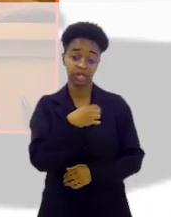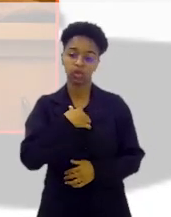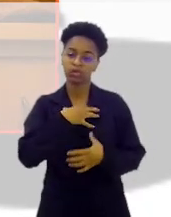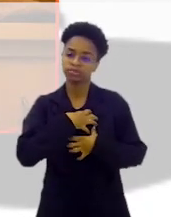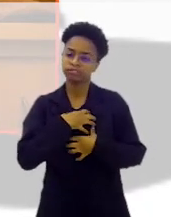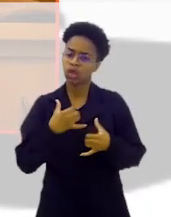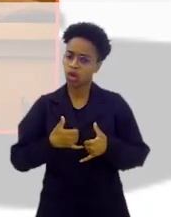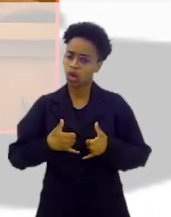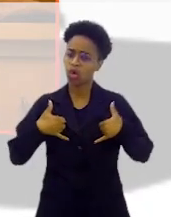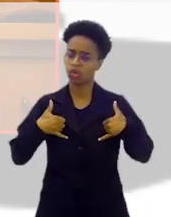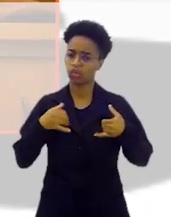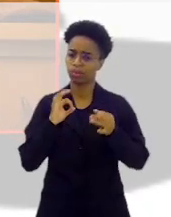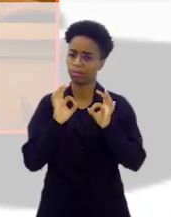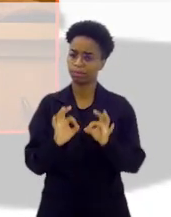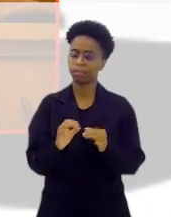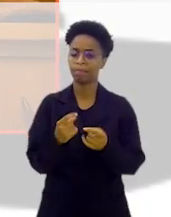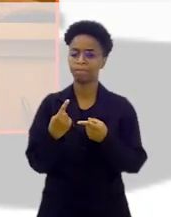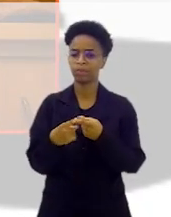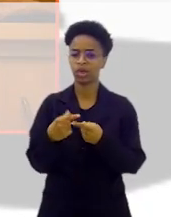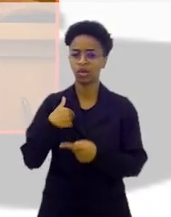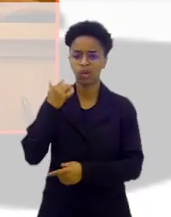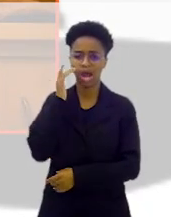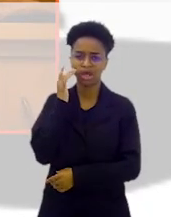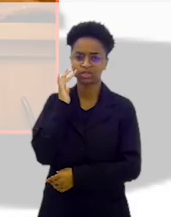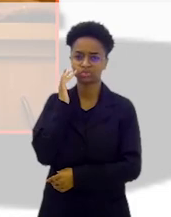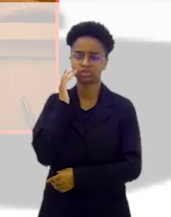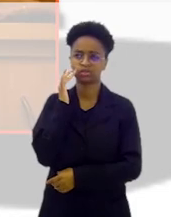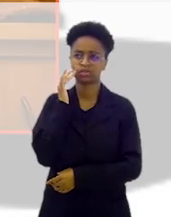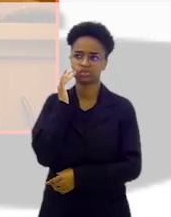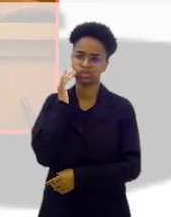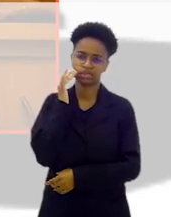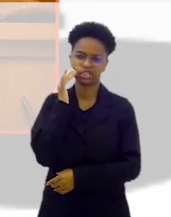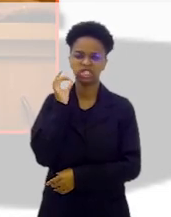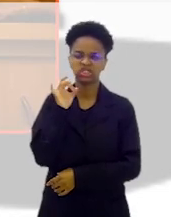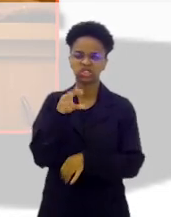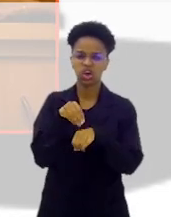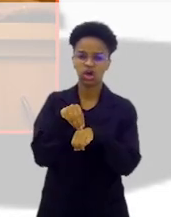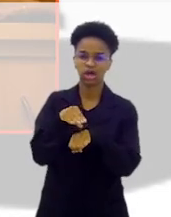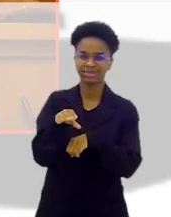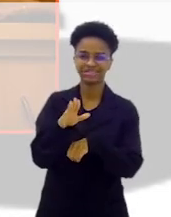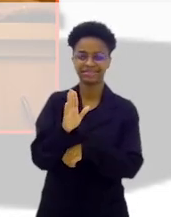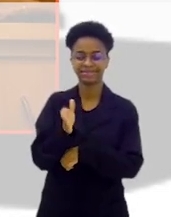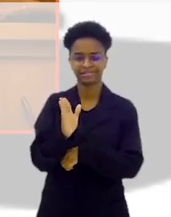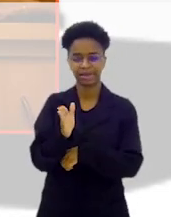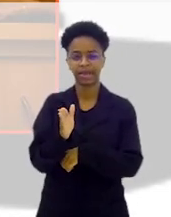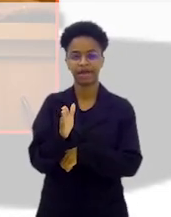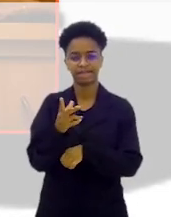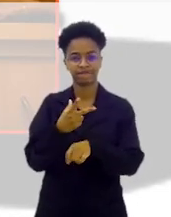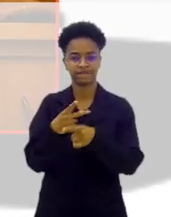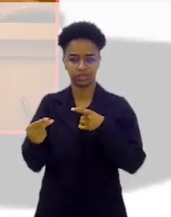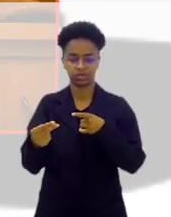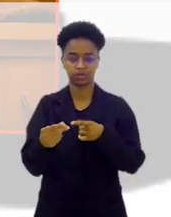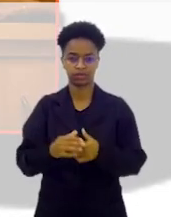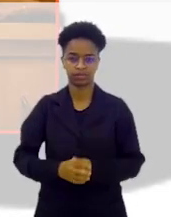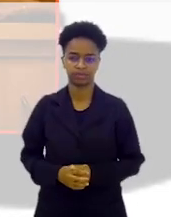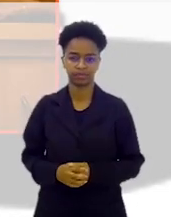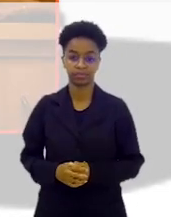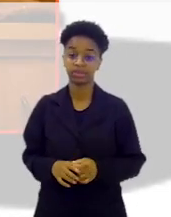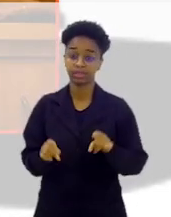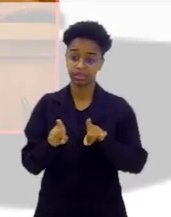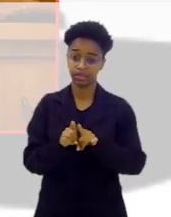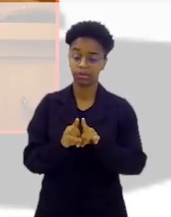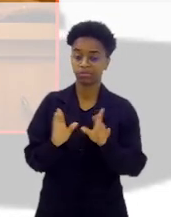Isso me orgulha muito, né? Eu acho que apenas a indicação já é uma grande vitória.